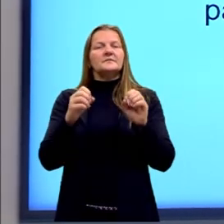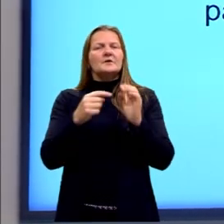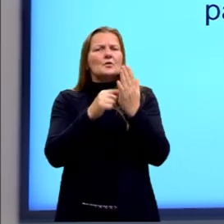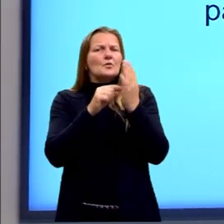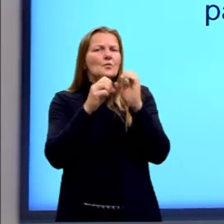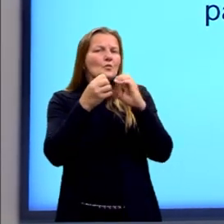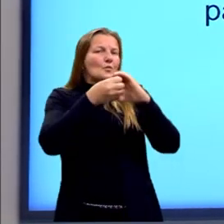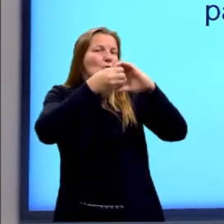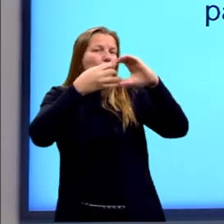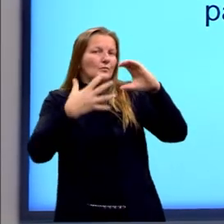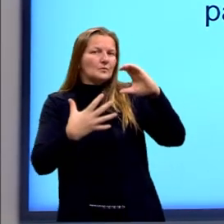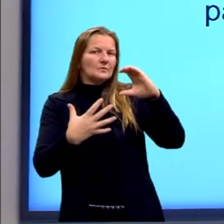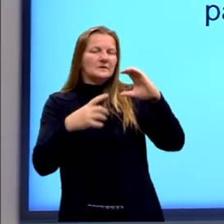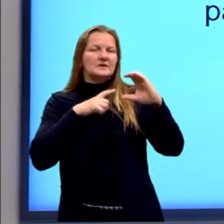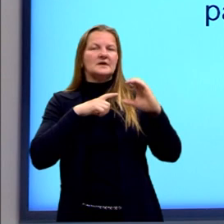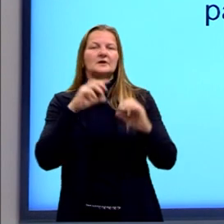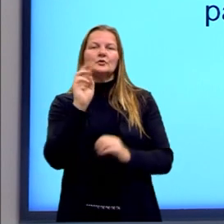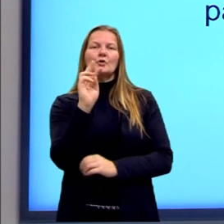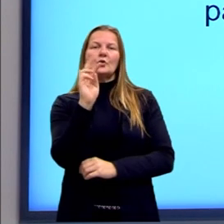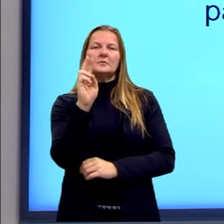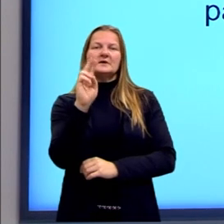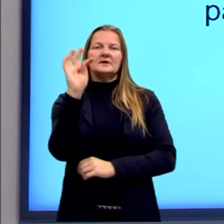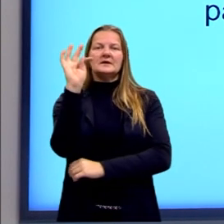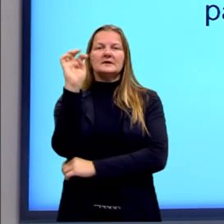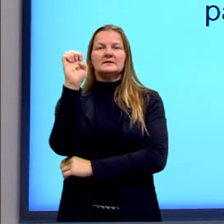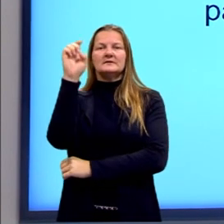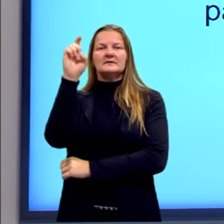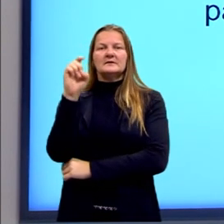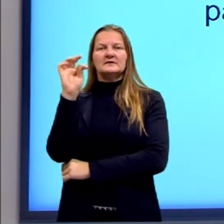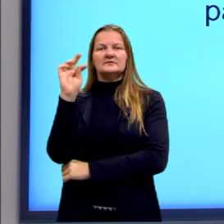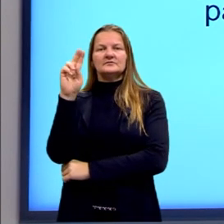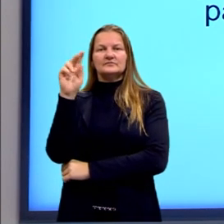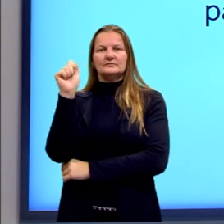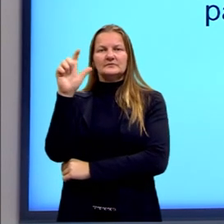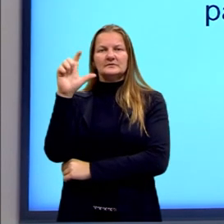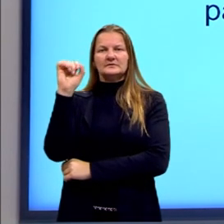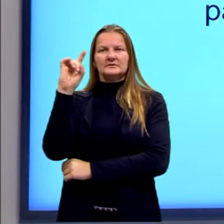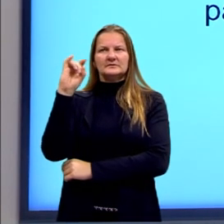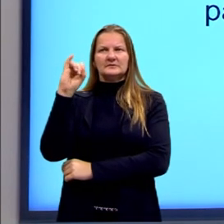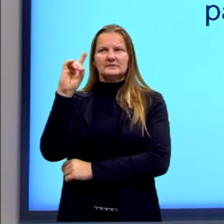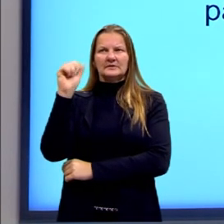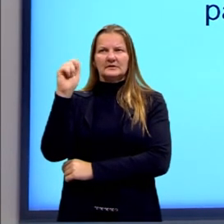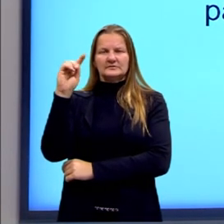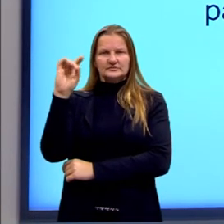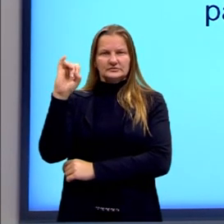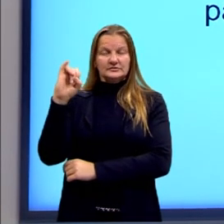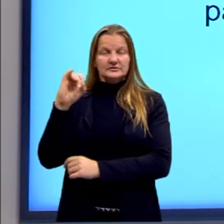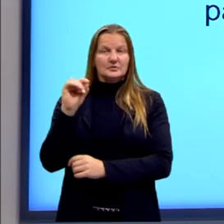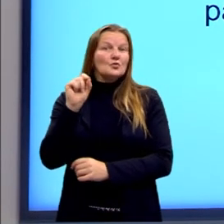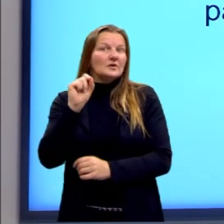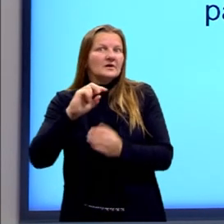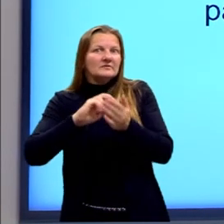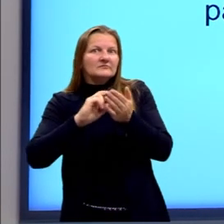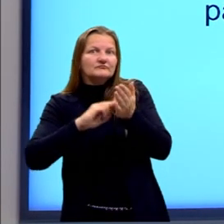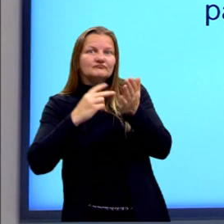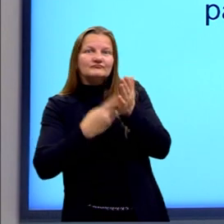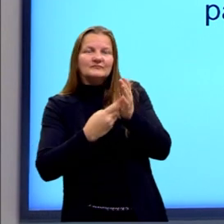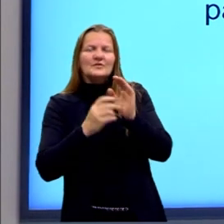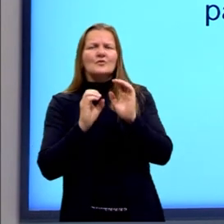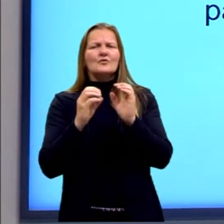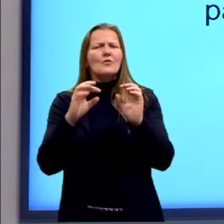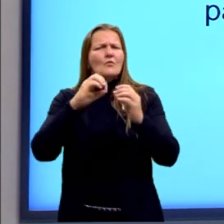que a gente chama de textualidade. O que é a textualidade? Ela é o conjunto de